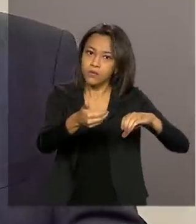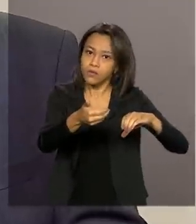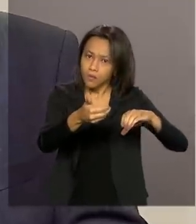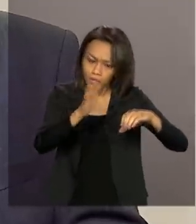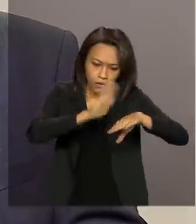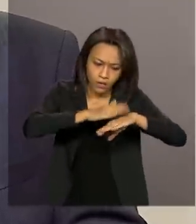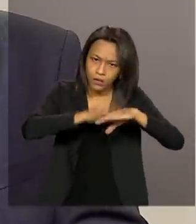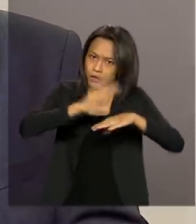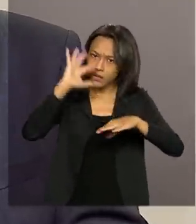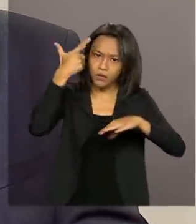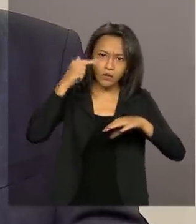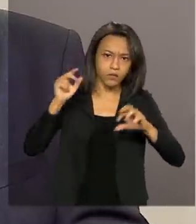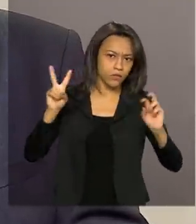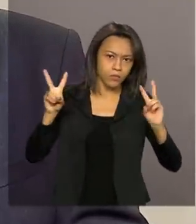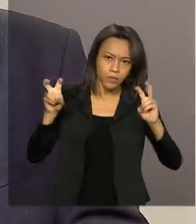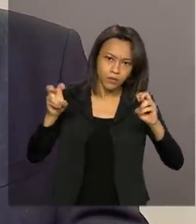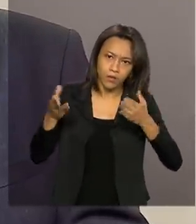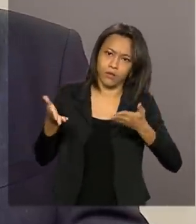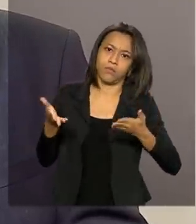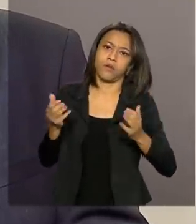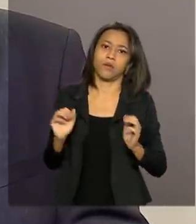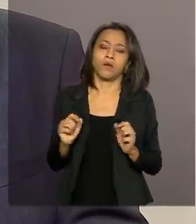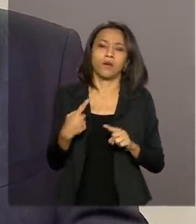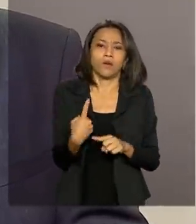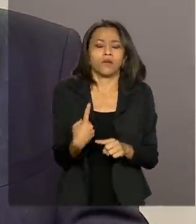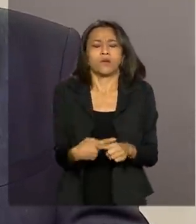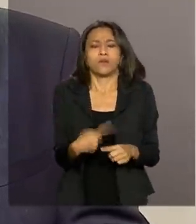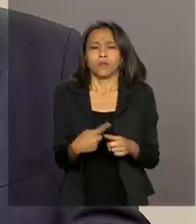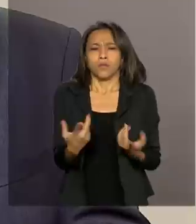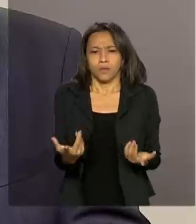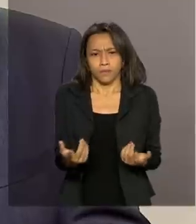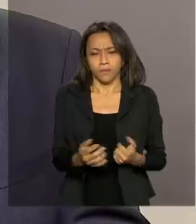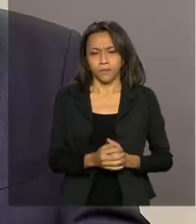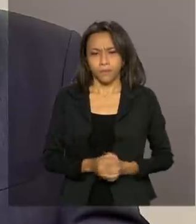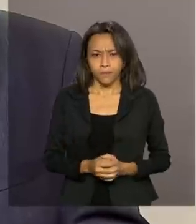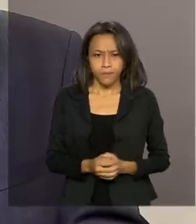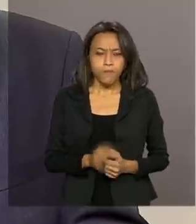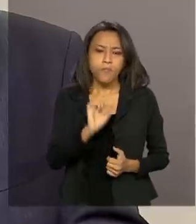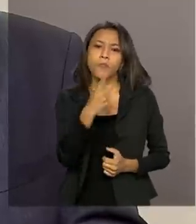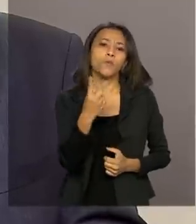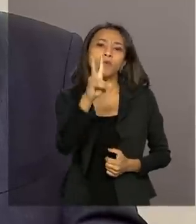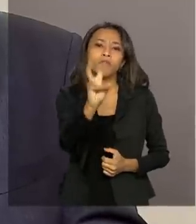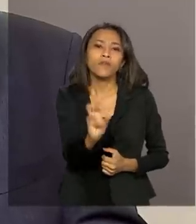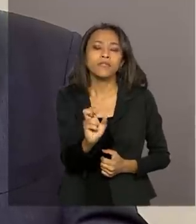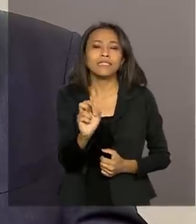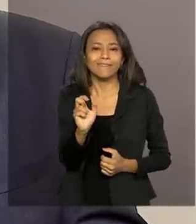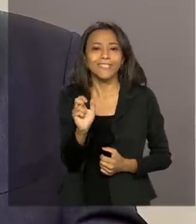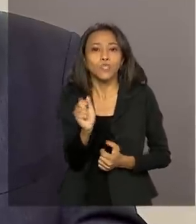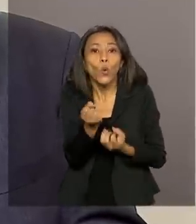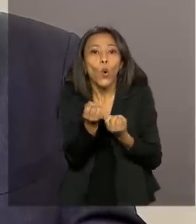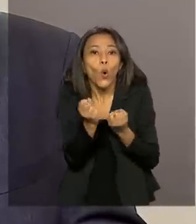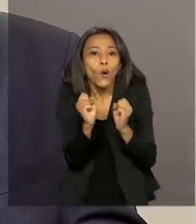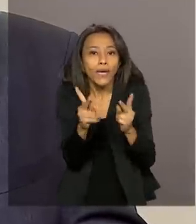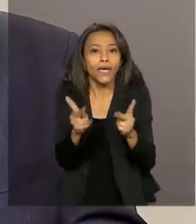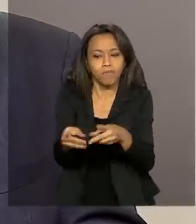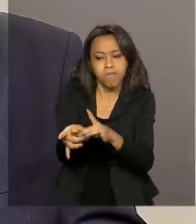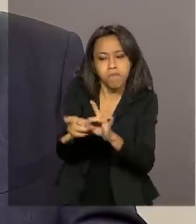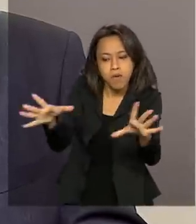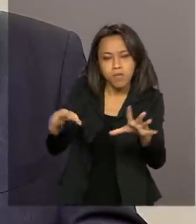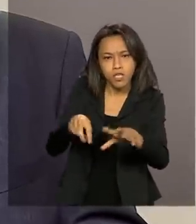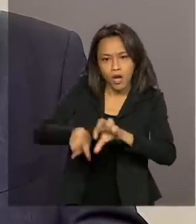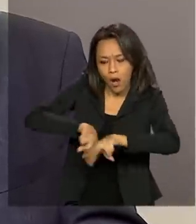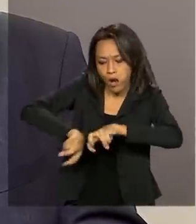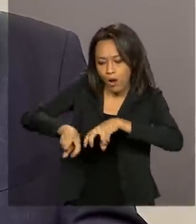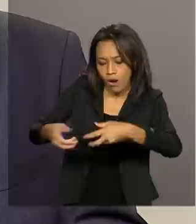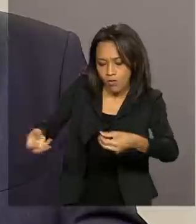decidir sobre esse assunto. Por quê? Uma vez que você conceda uma lavra de determinado minério